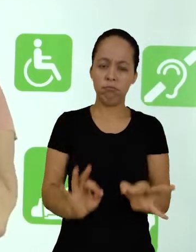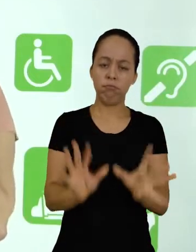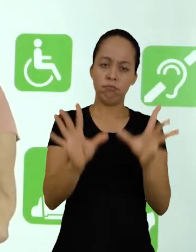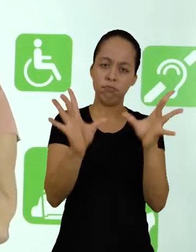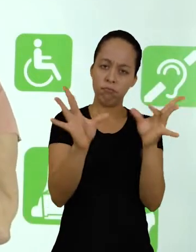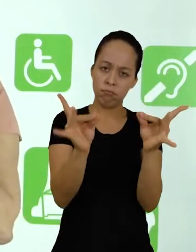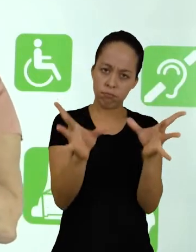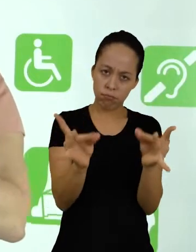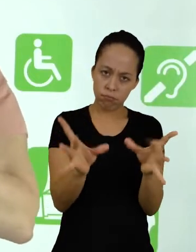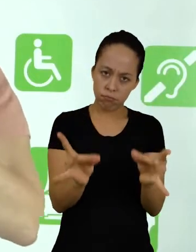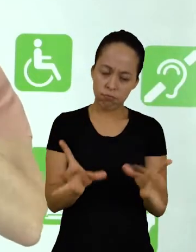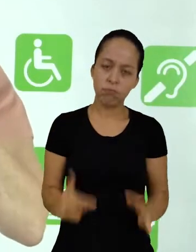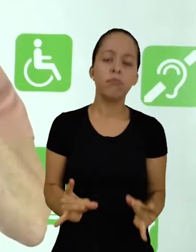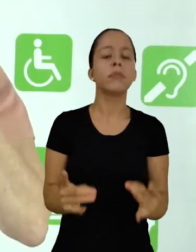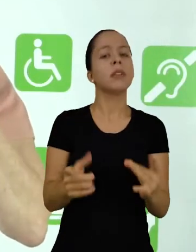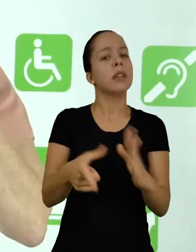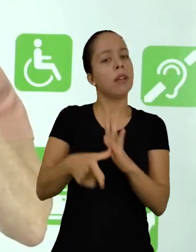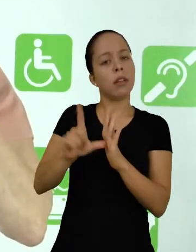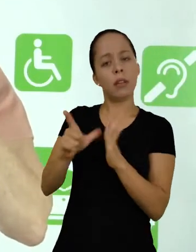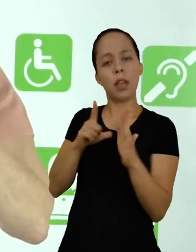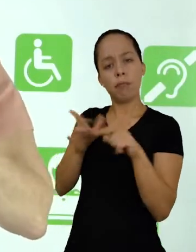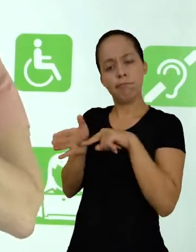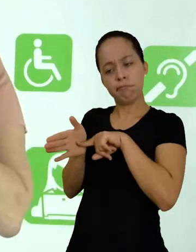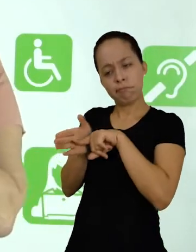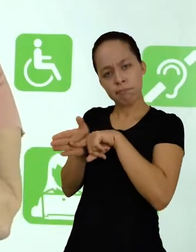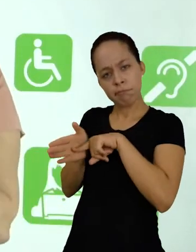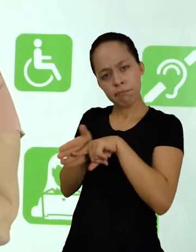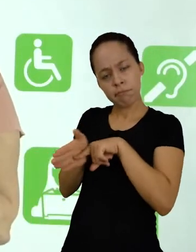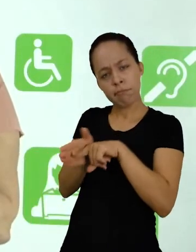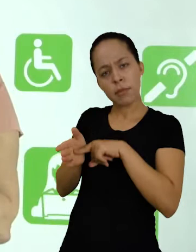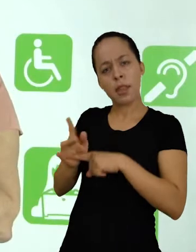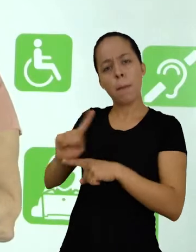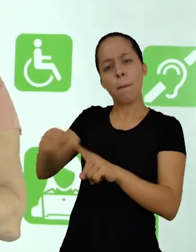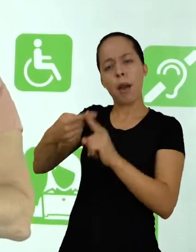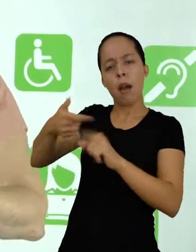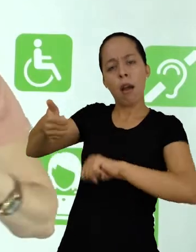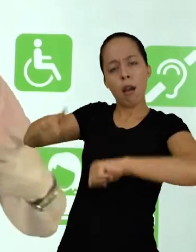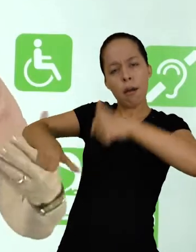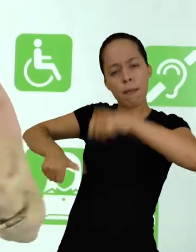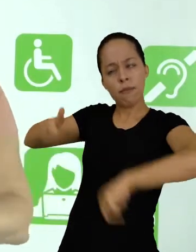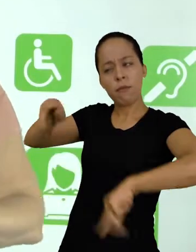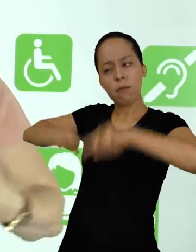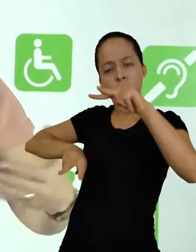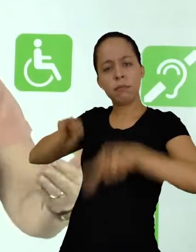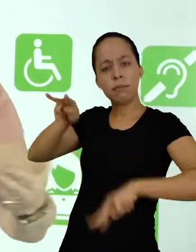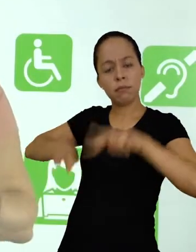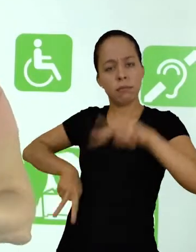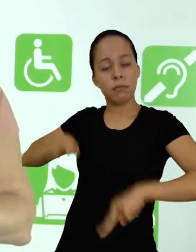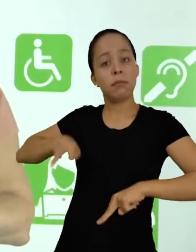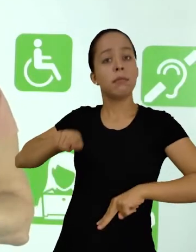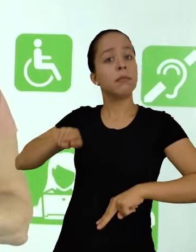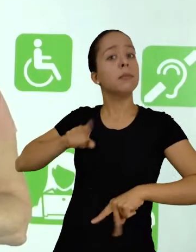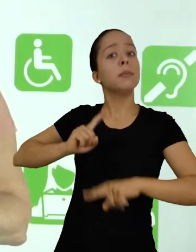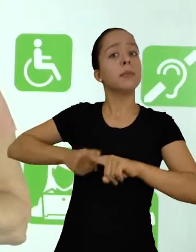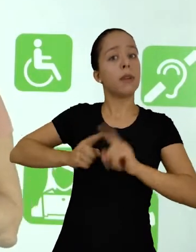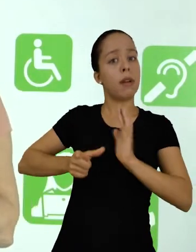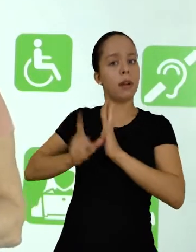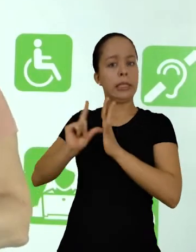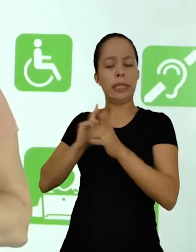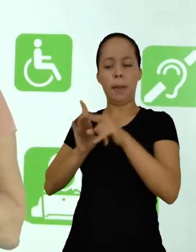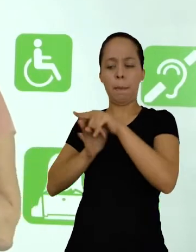construídas, que são pesquisadas, que são abalizadas, que são